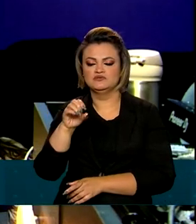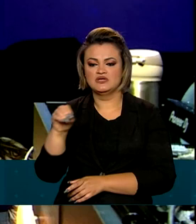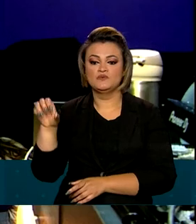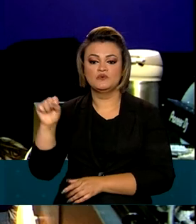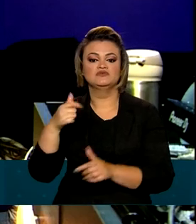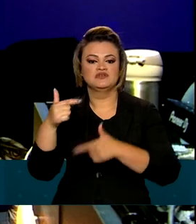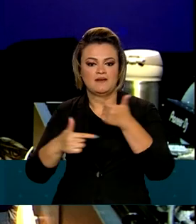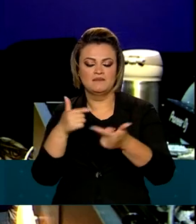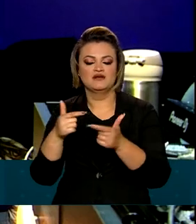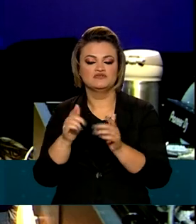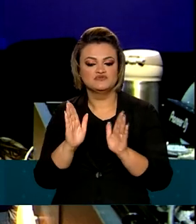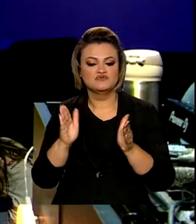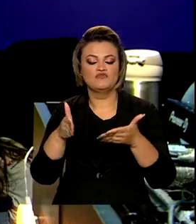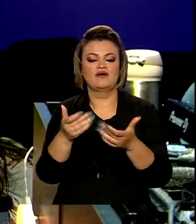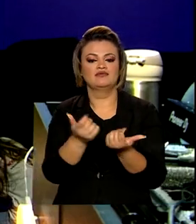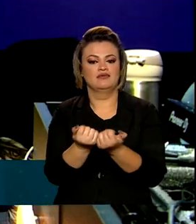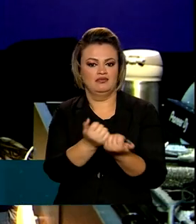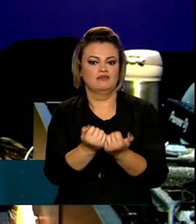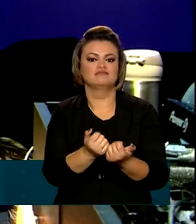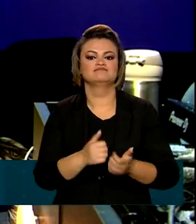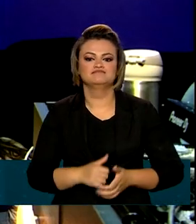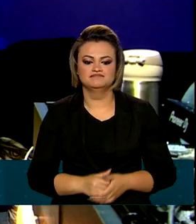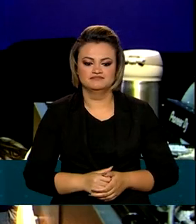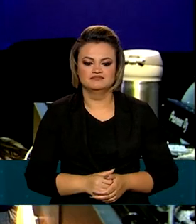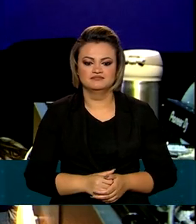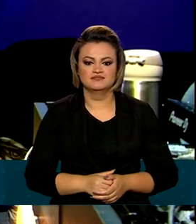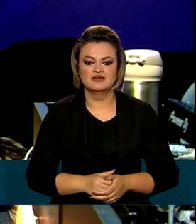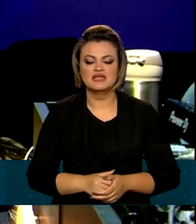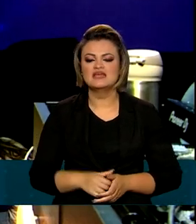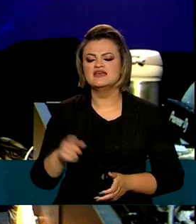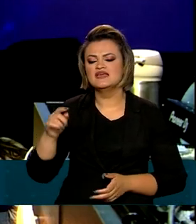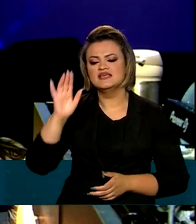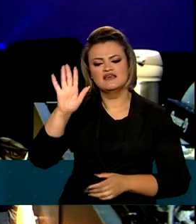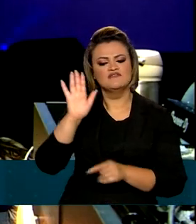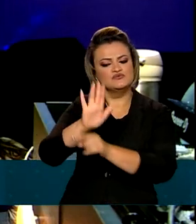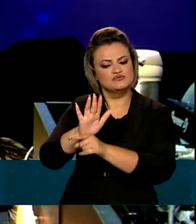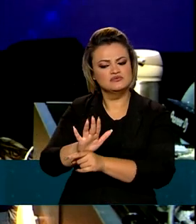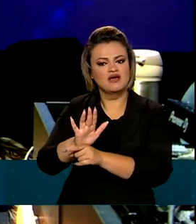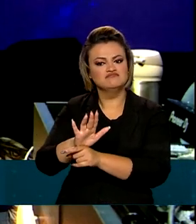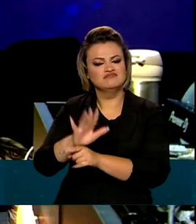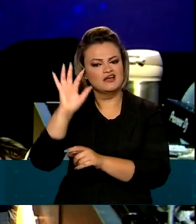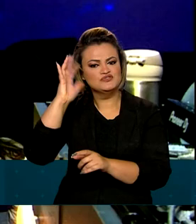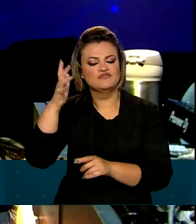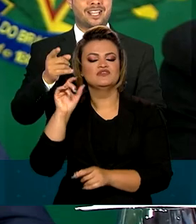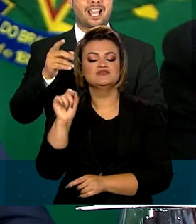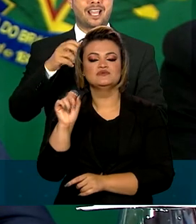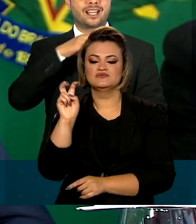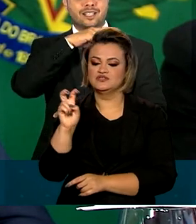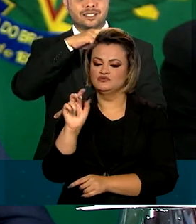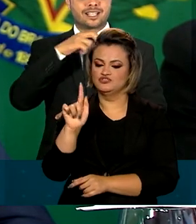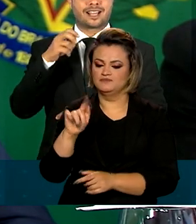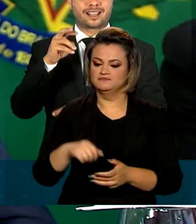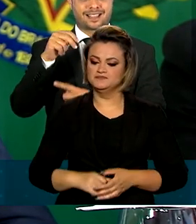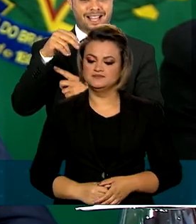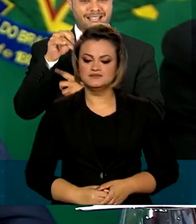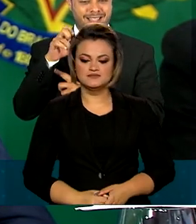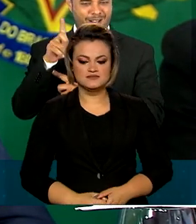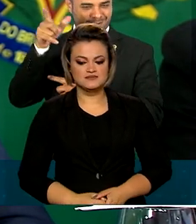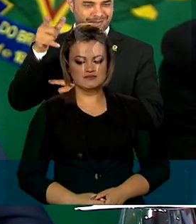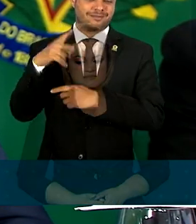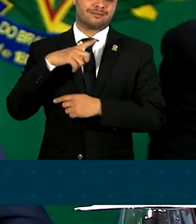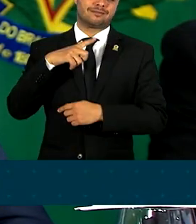gerados pelos gamers. E quem vai fazer a diferença disso é o 5G. Nós vemos com muita